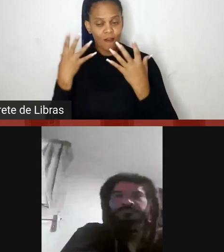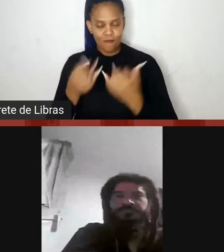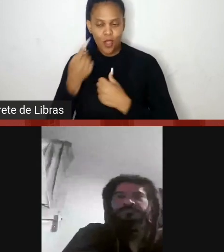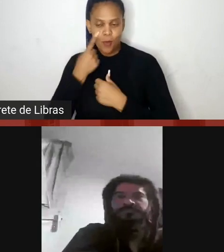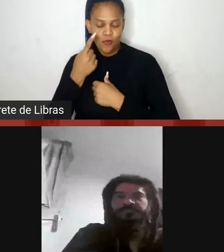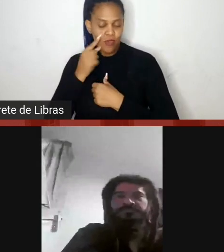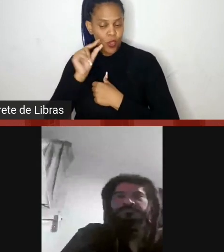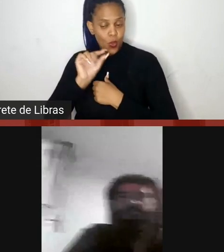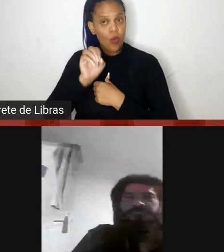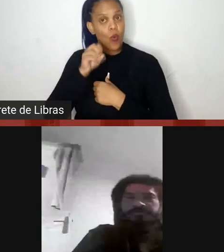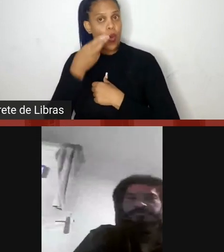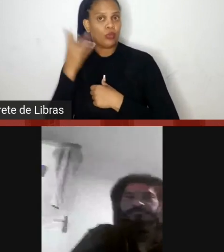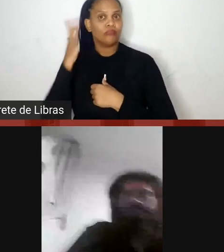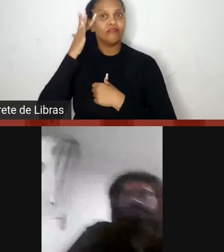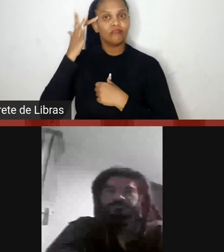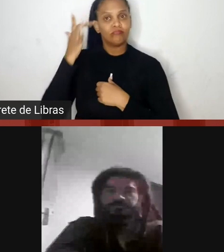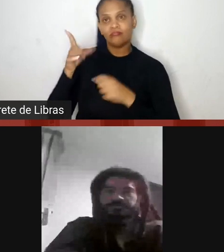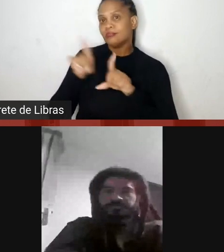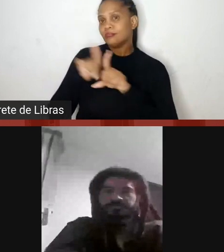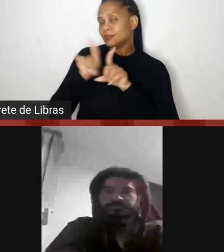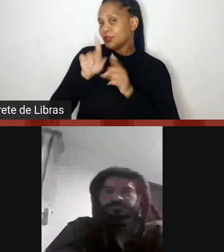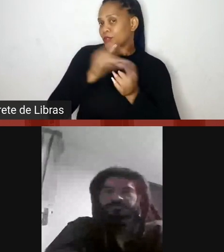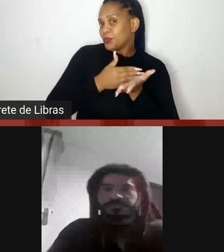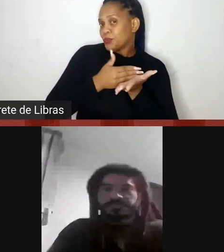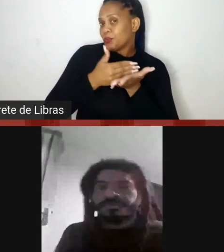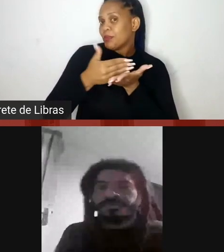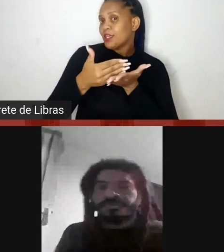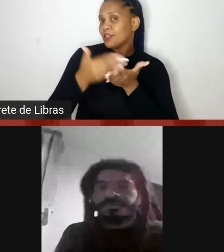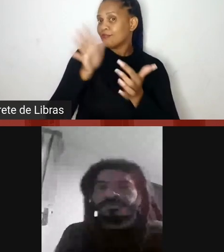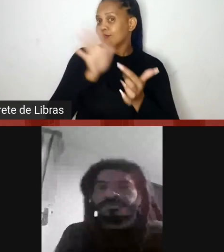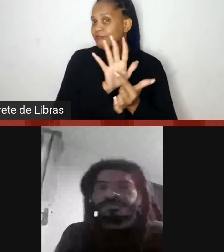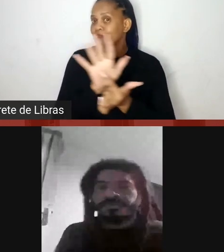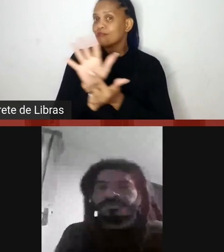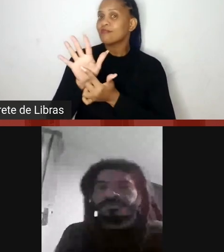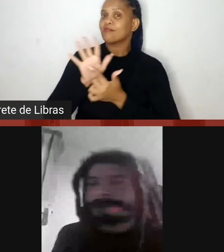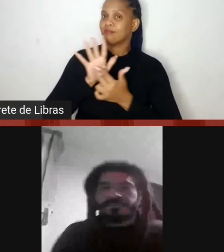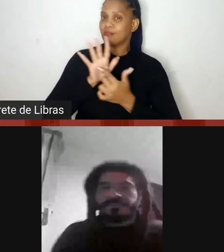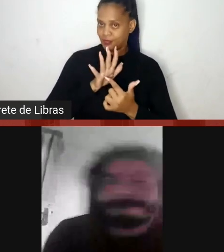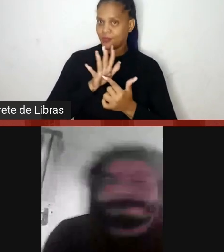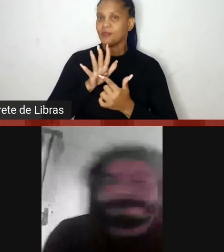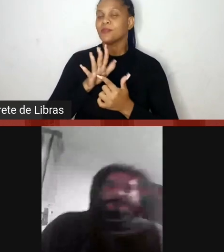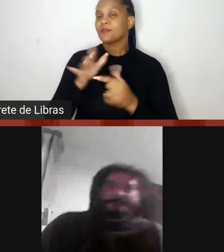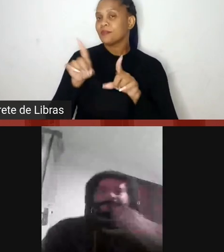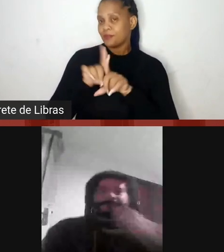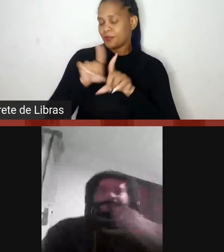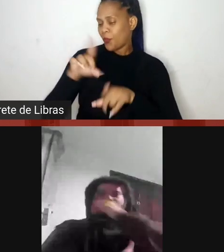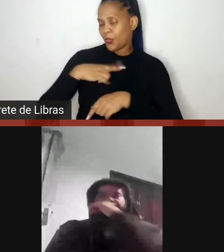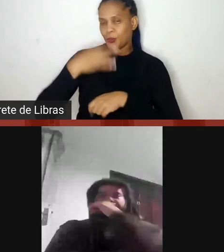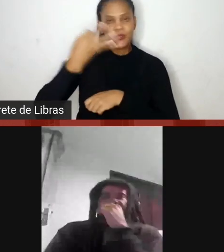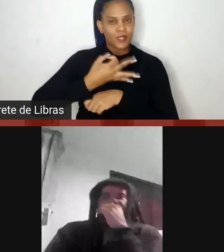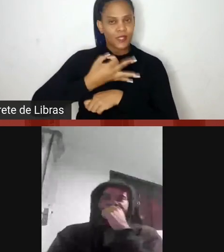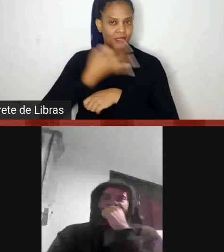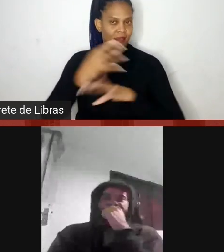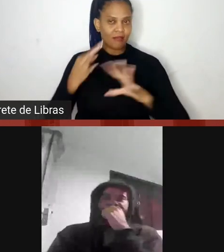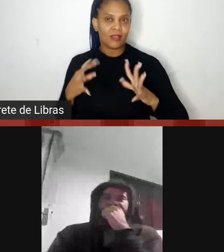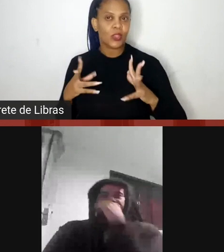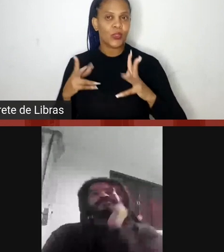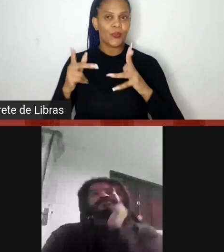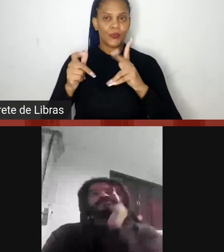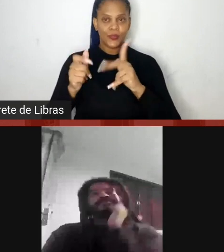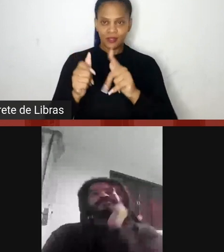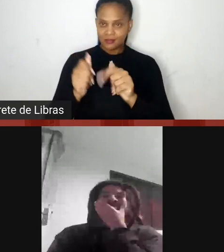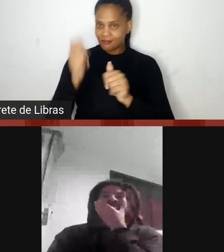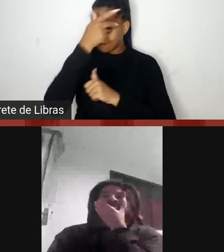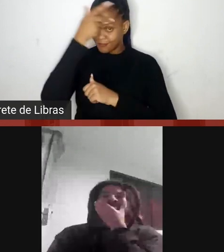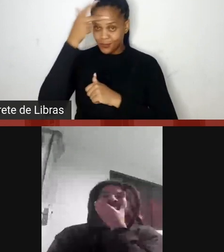amanhã no início de nossa atividade, e que tenho certeza que todos vão ficar